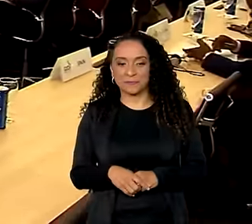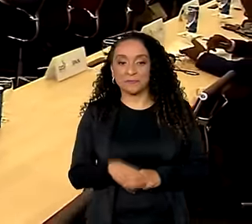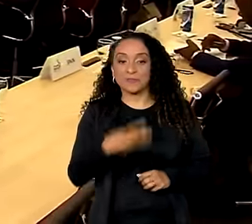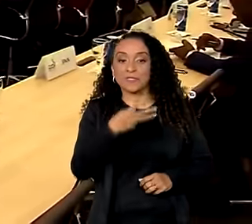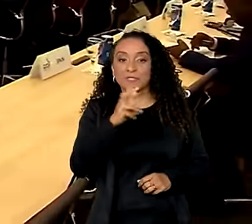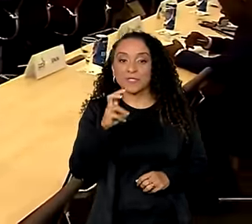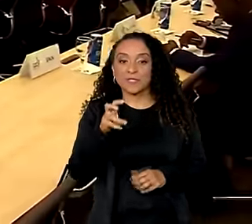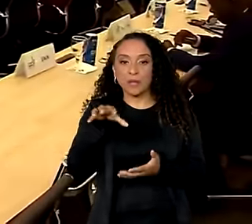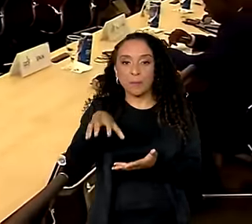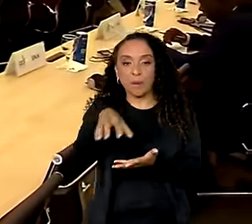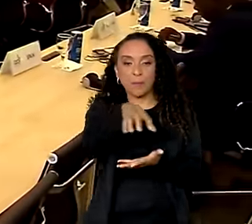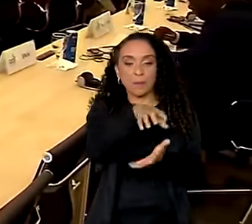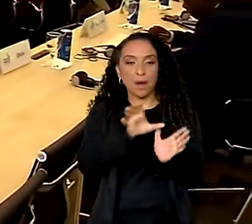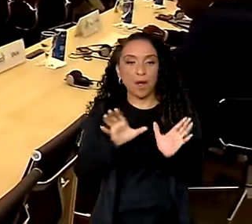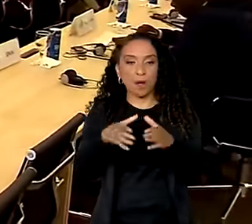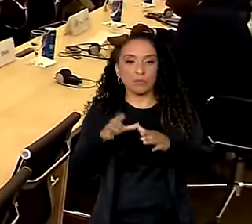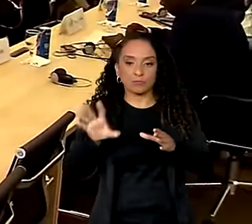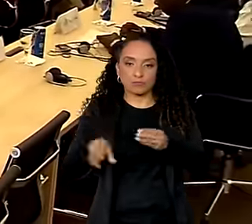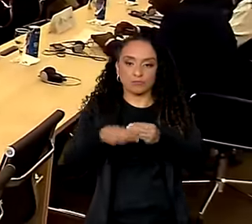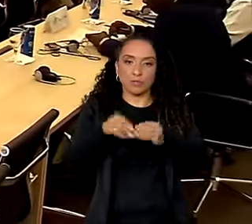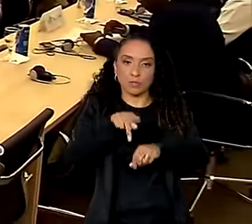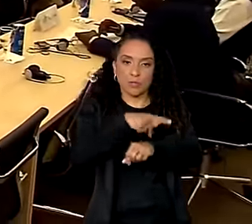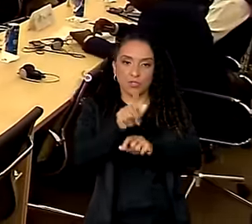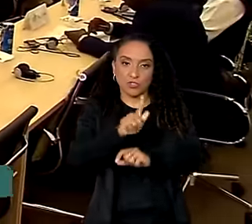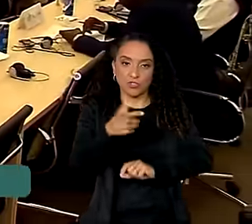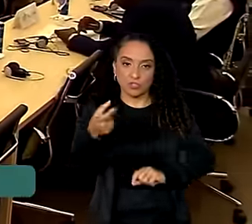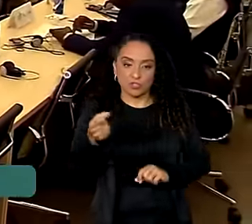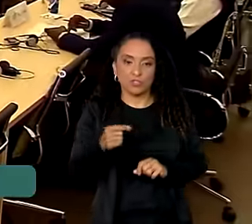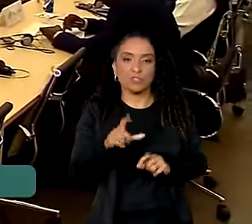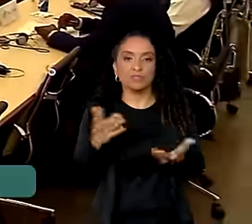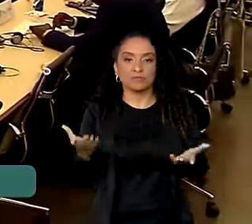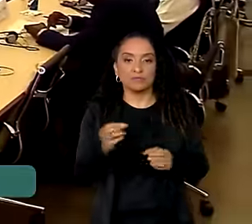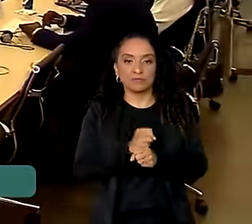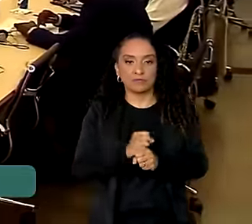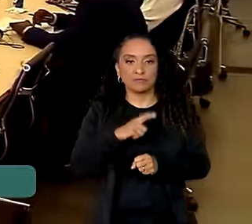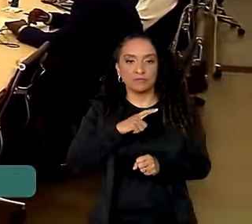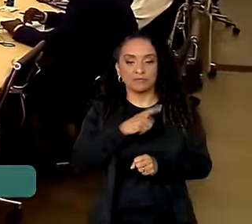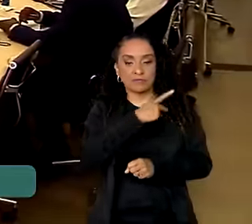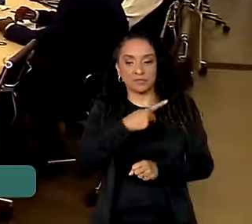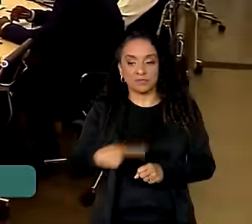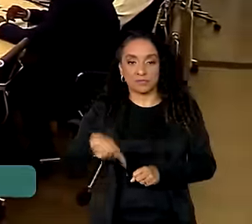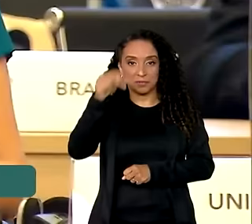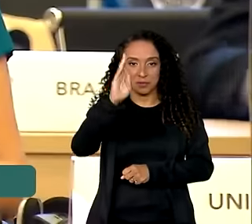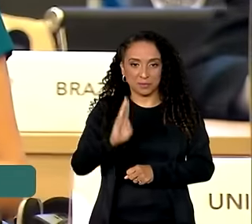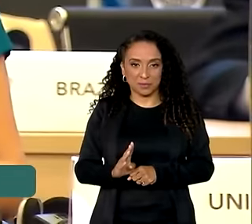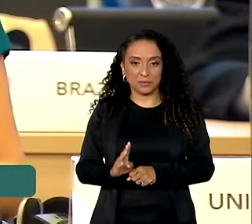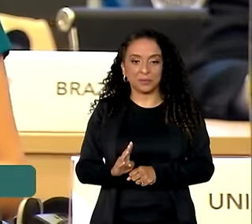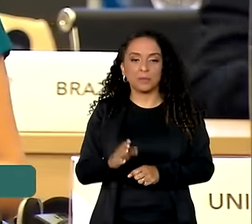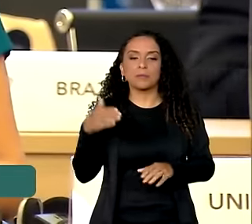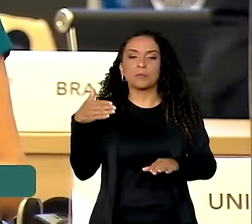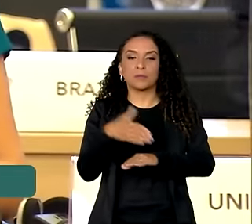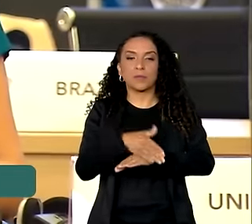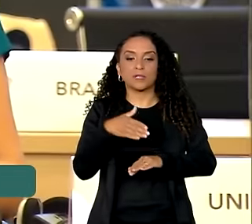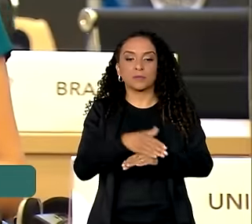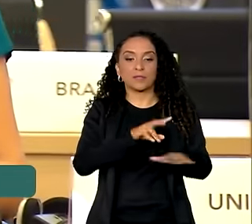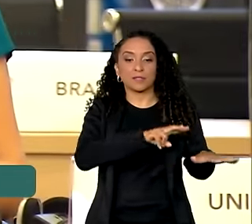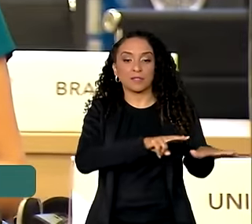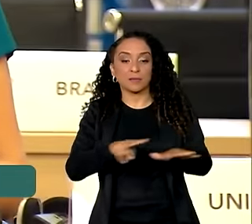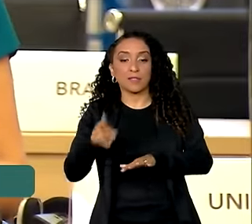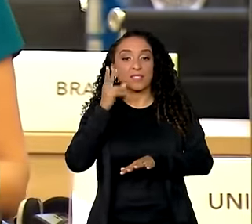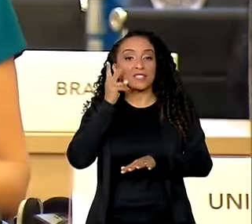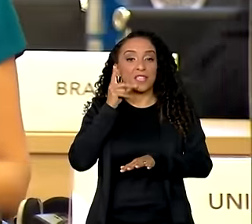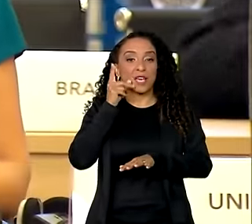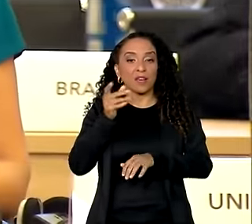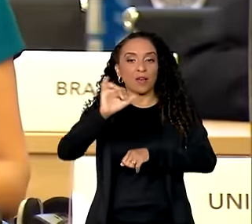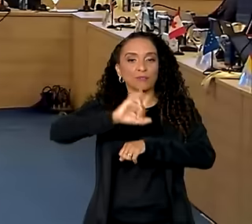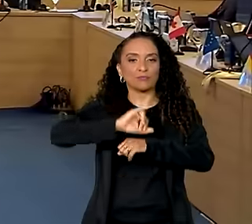35 delegações, incluindo os países do G20, que neste ano têm a presidência do Brasil, participam da Semana Ceará